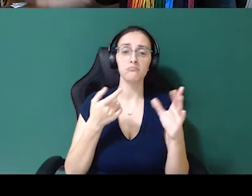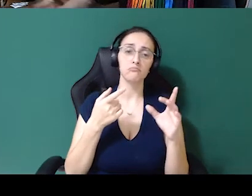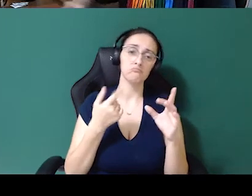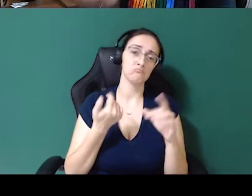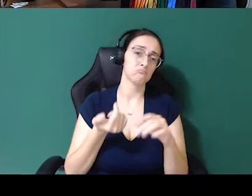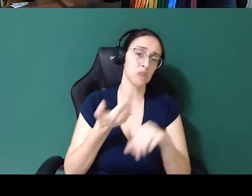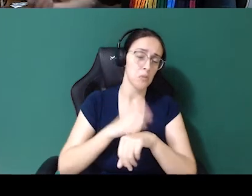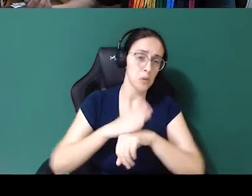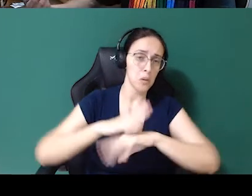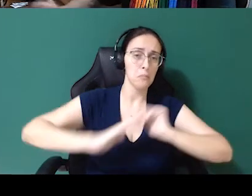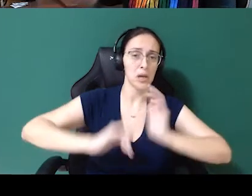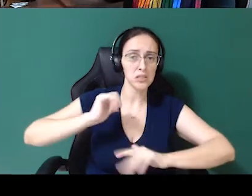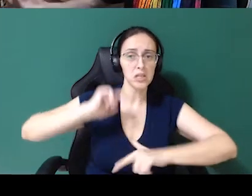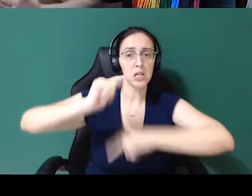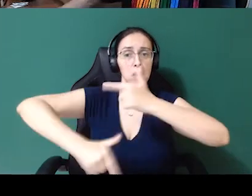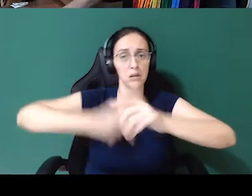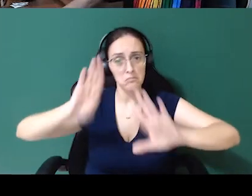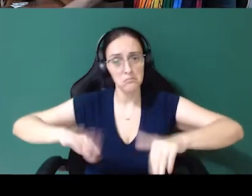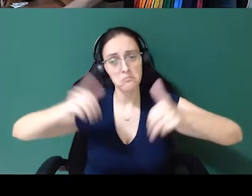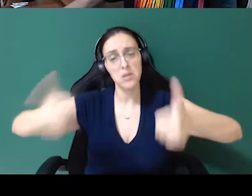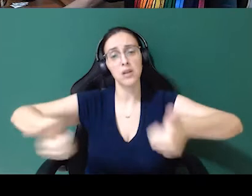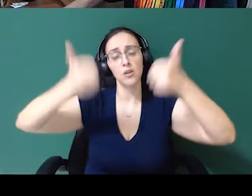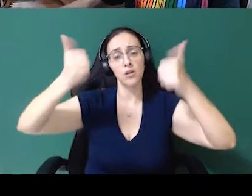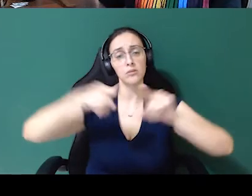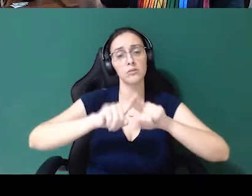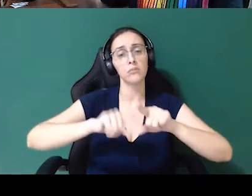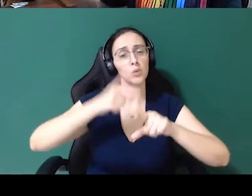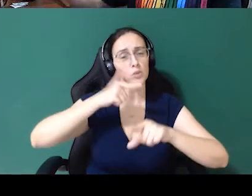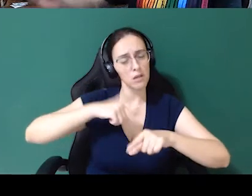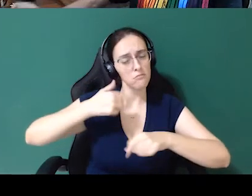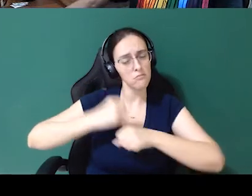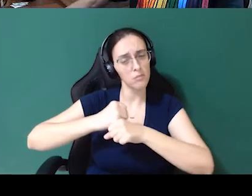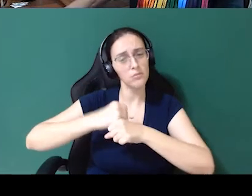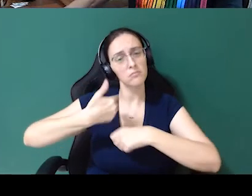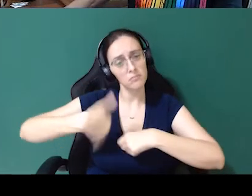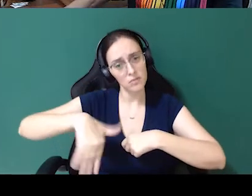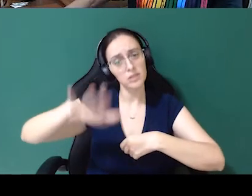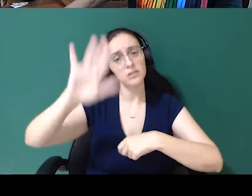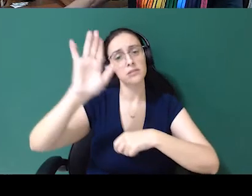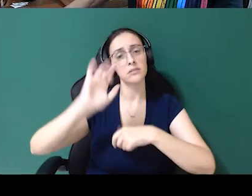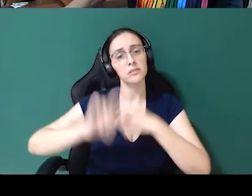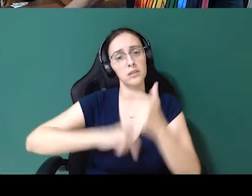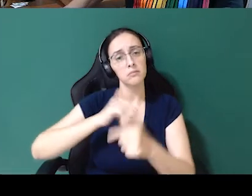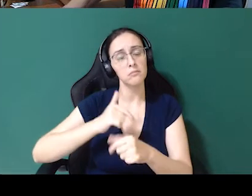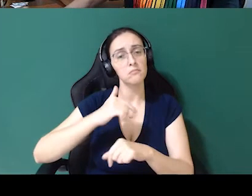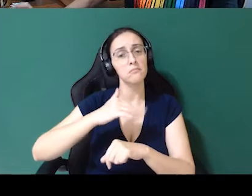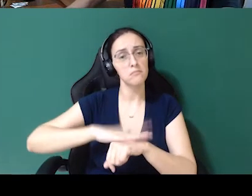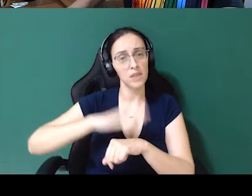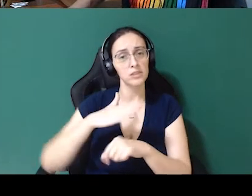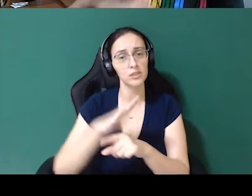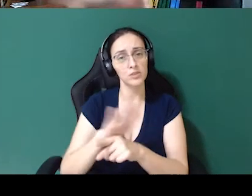produzem mais, performam mais e ficam mais tempo naquele emprego e conseguem fazer mais... mais... mais aquele mesmo...